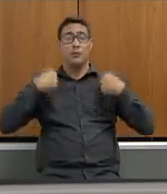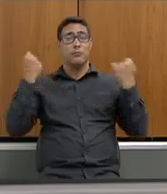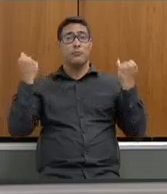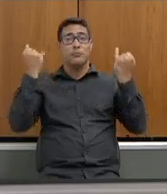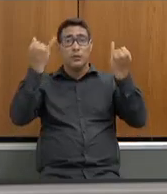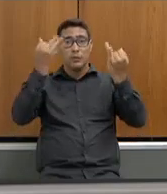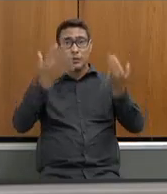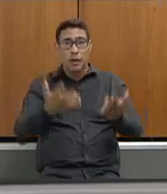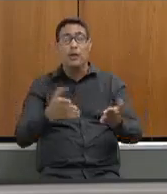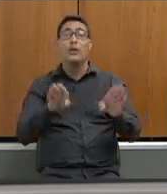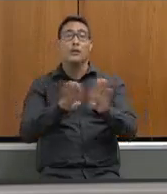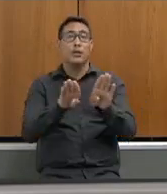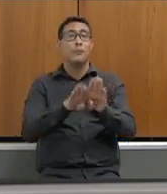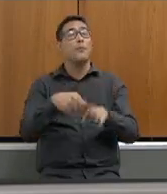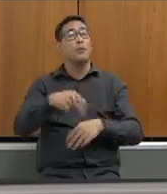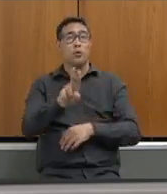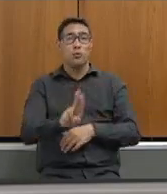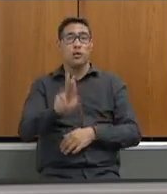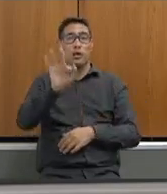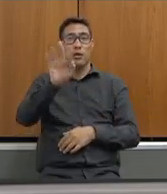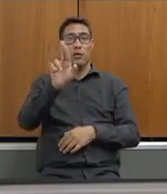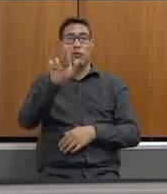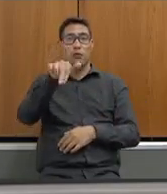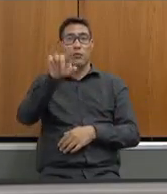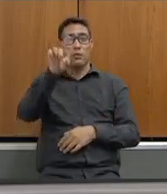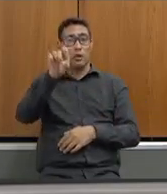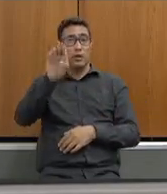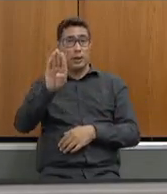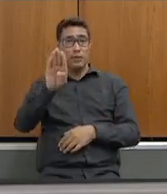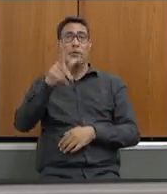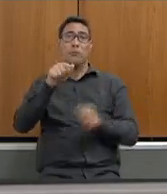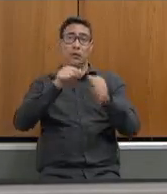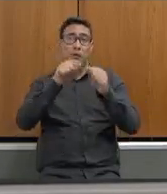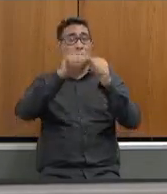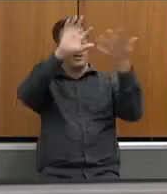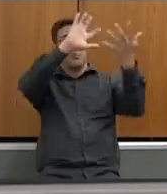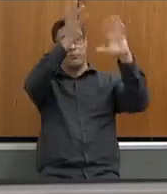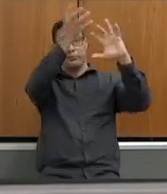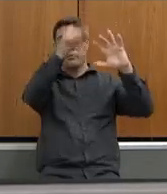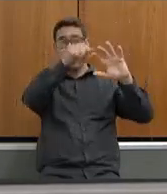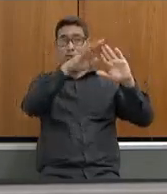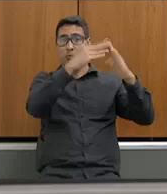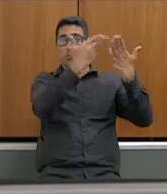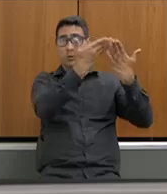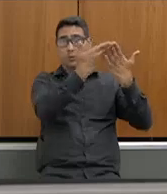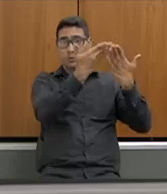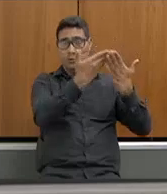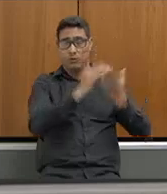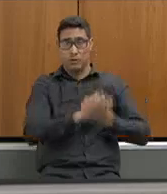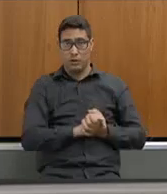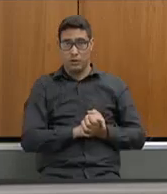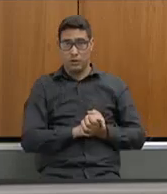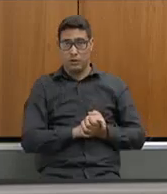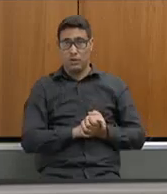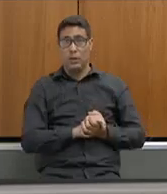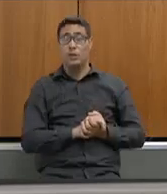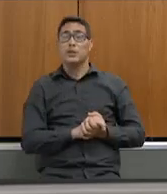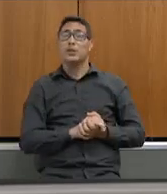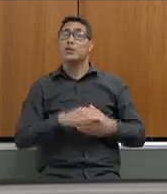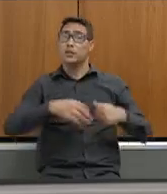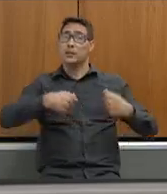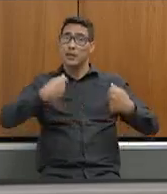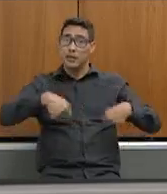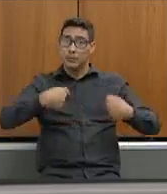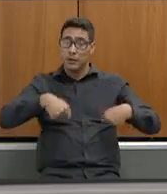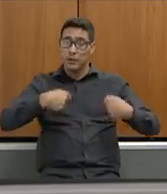que eu preciso também de utilizar o Fundeb para fazer manutenção de escola eu não posso mais a gente precisa de ter